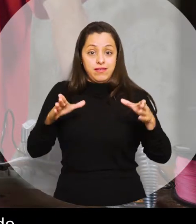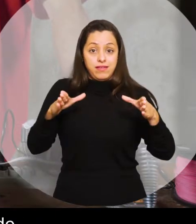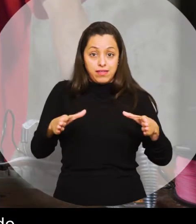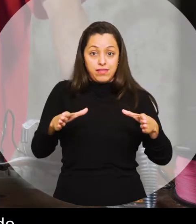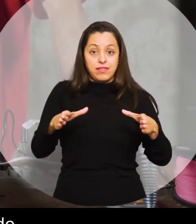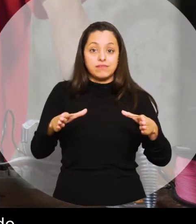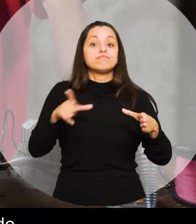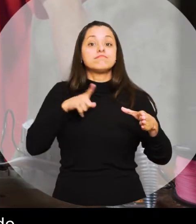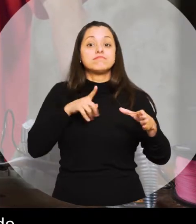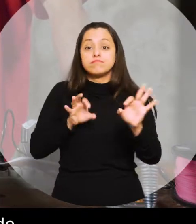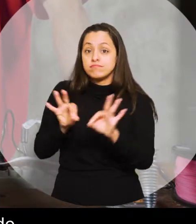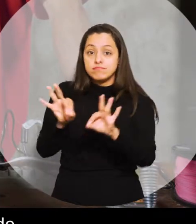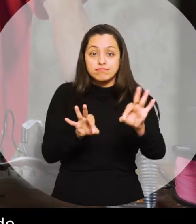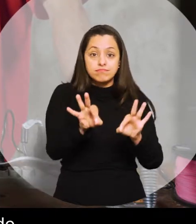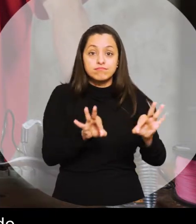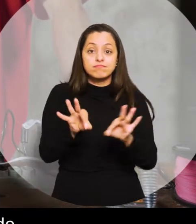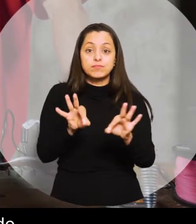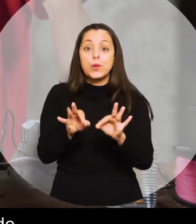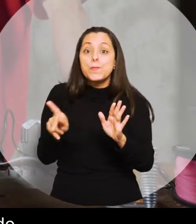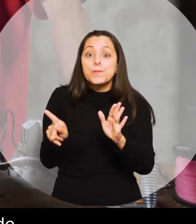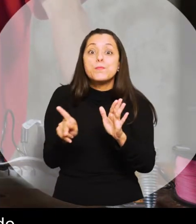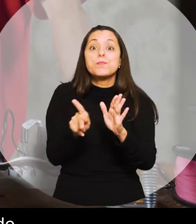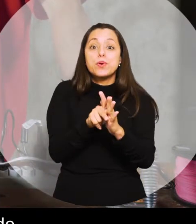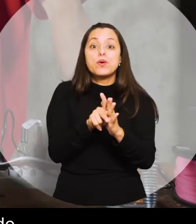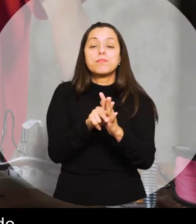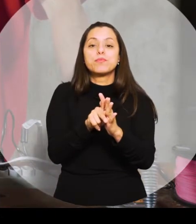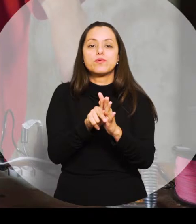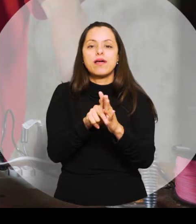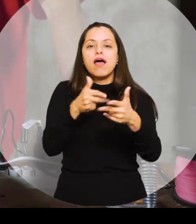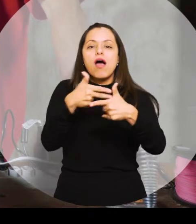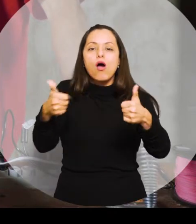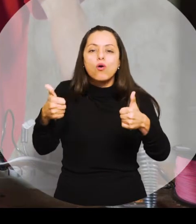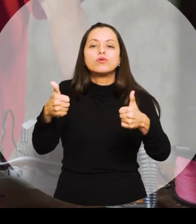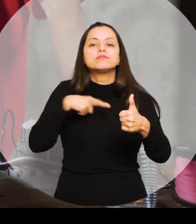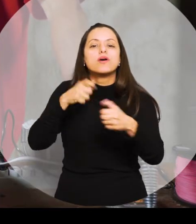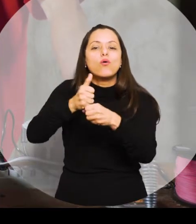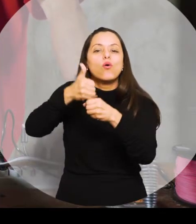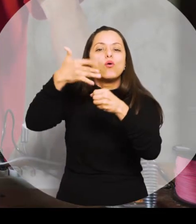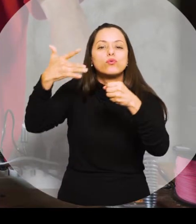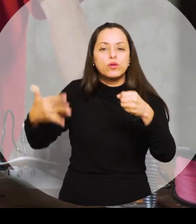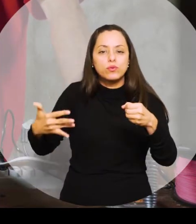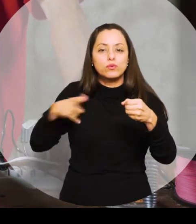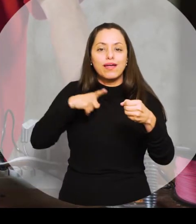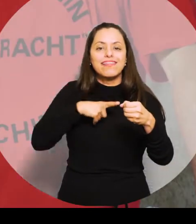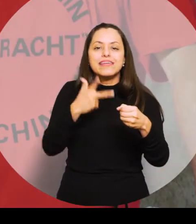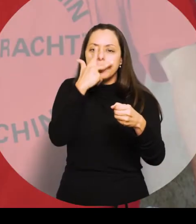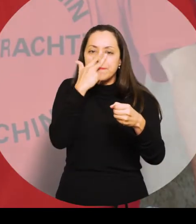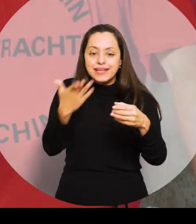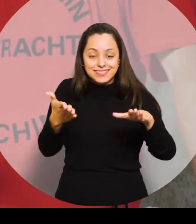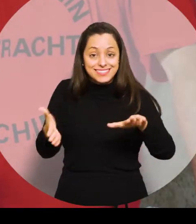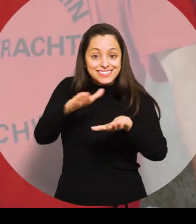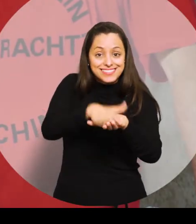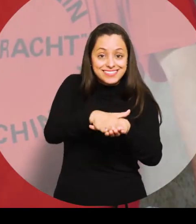que são as gavetas que abrigam o conteúdo que vai ser trabalhado. O acrílico, essas gavetas elas são de acrílico e o